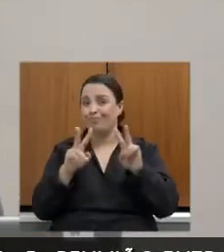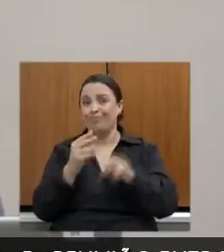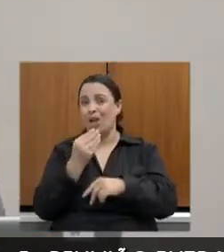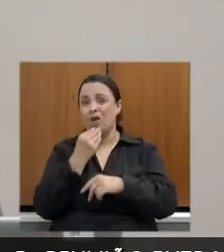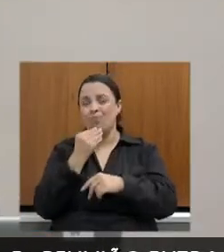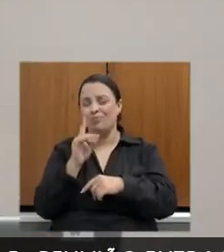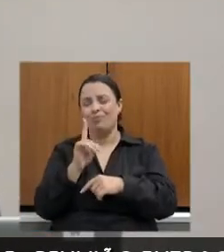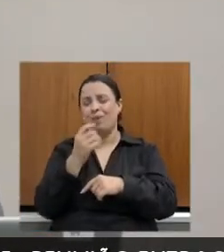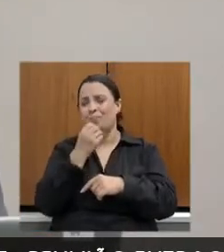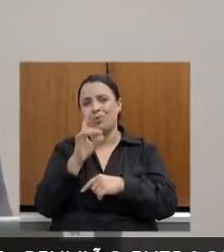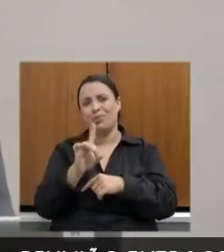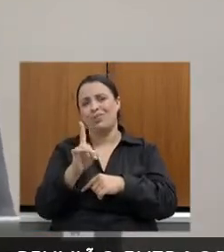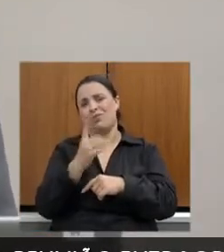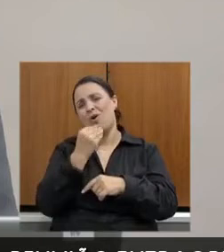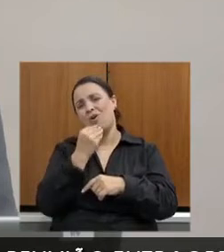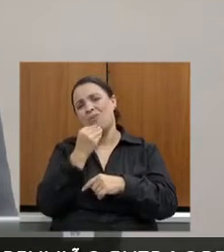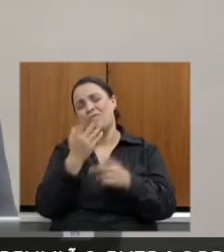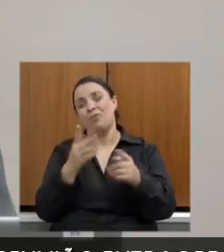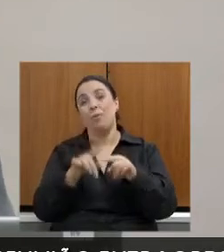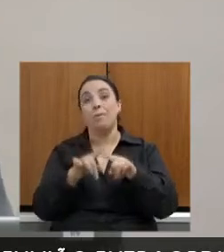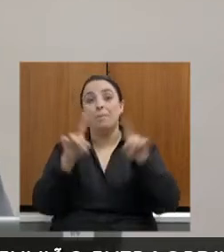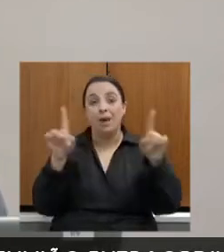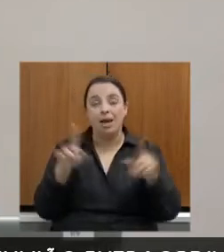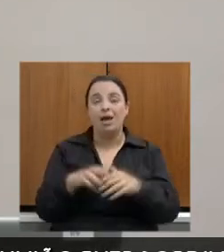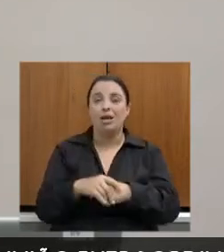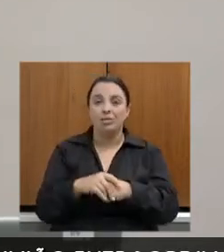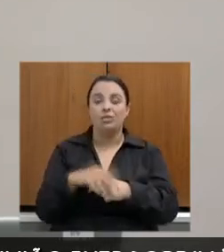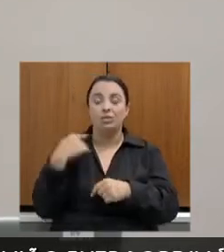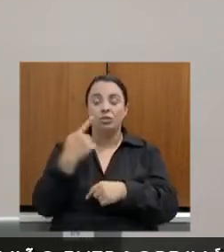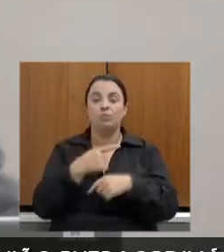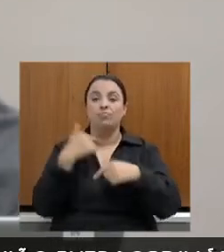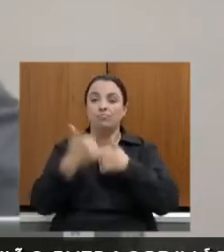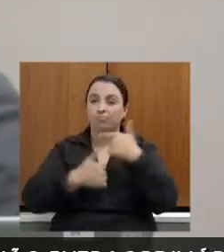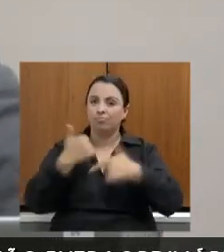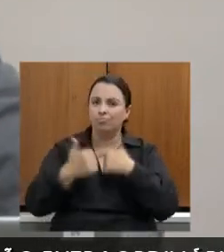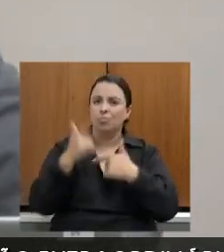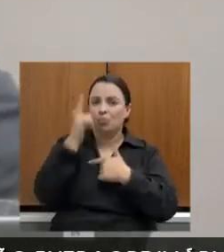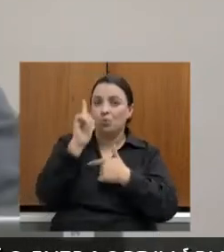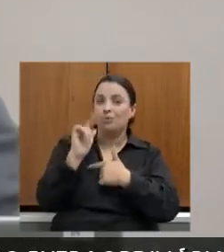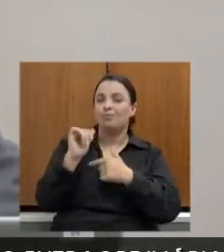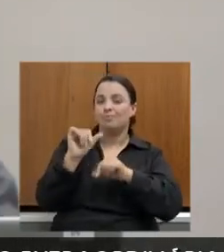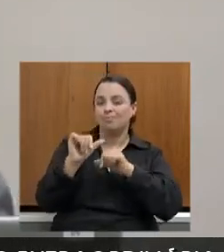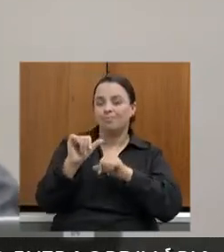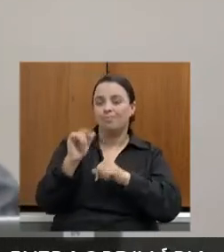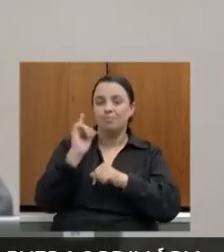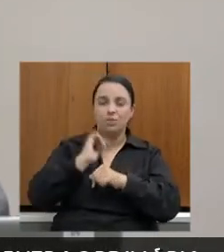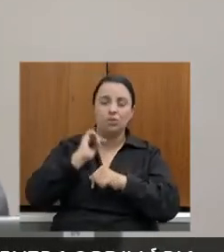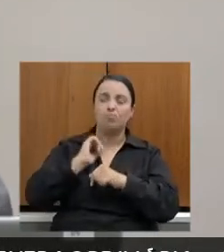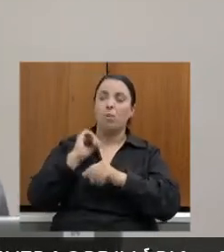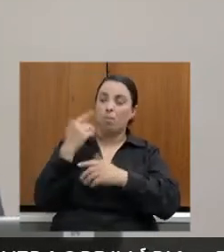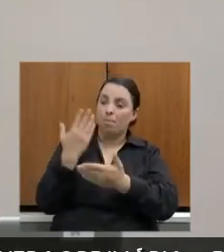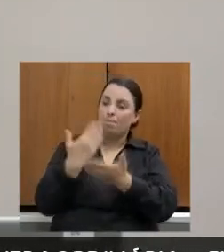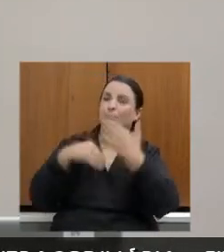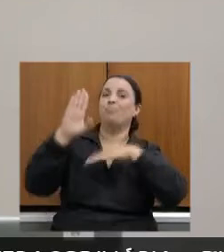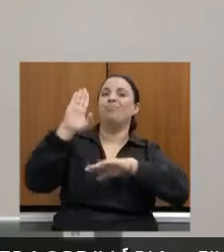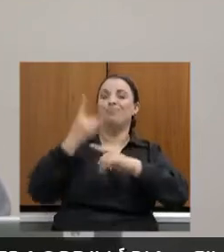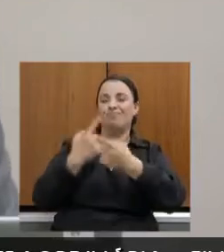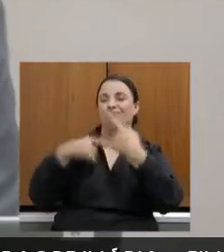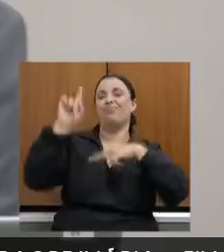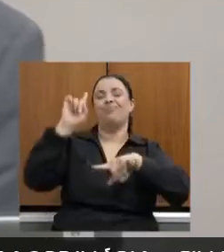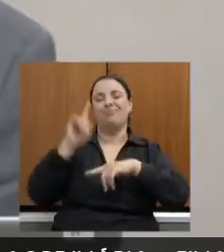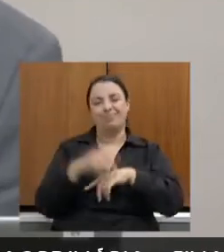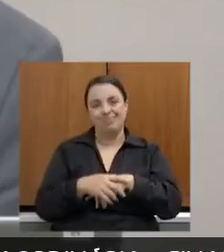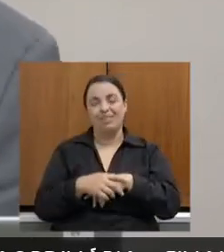não é bom, e temos que trabalhar para fazer essa mudança aí, a esse nível. Eu